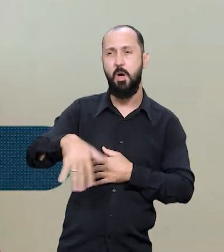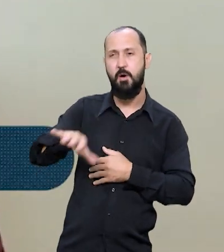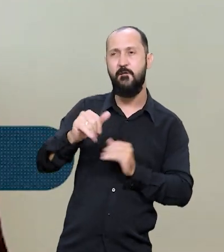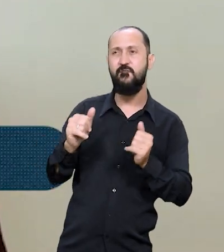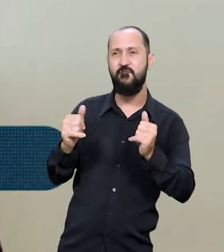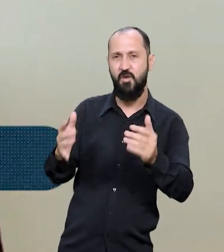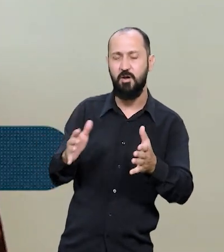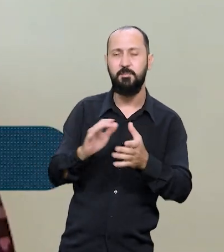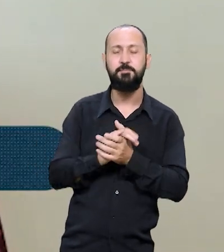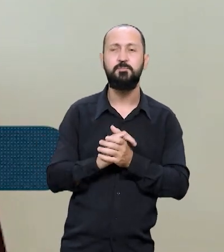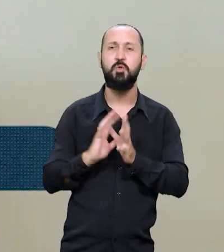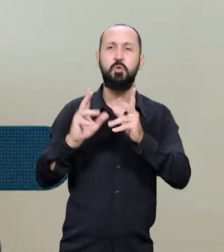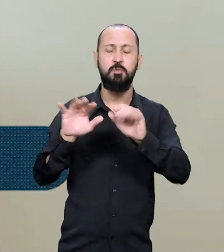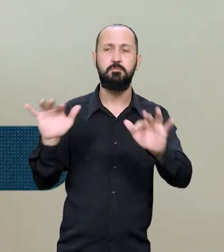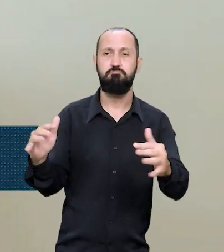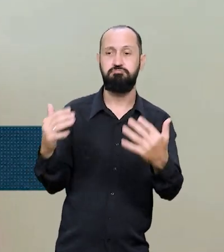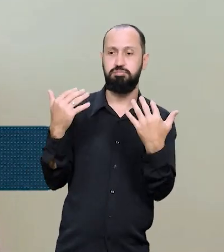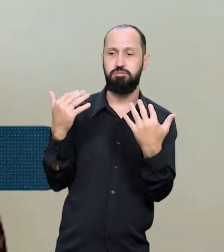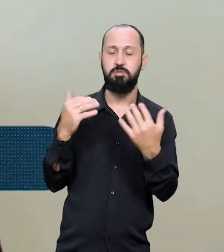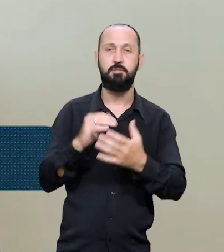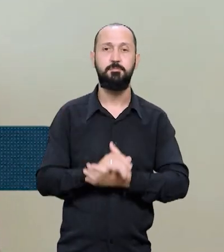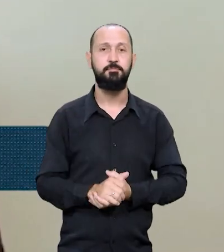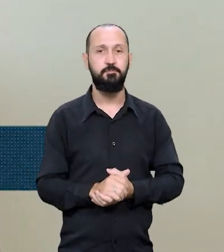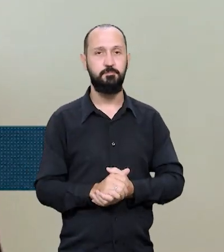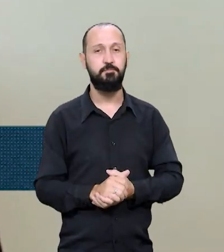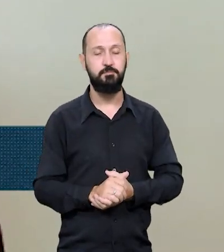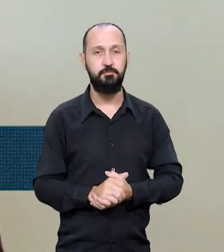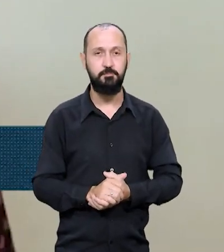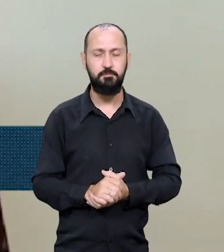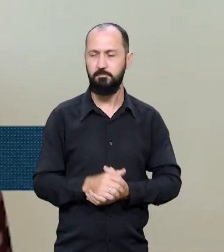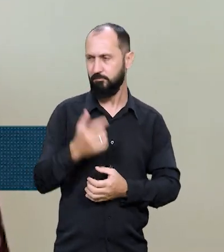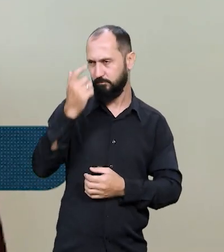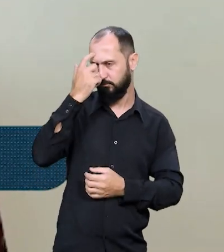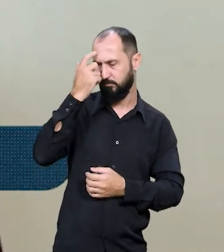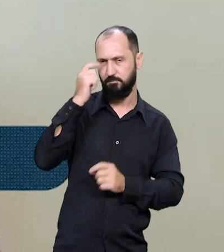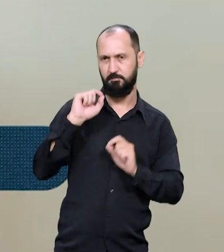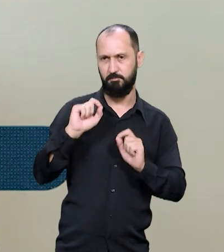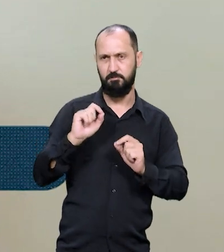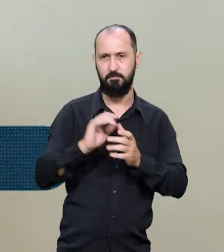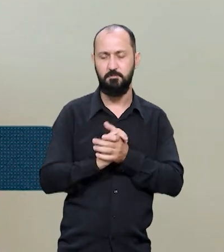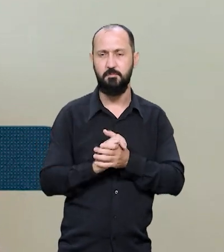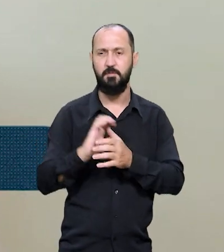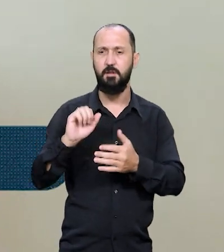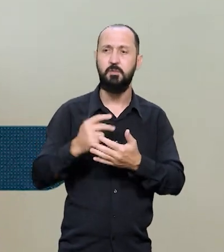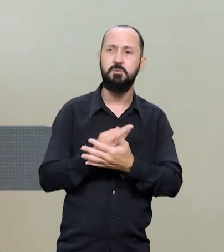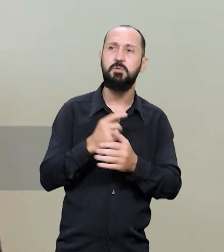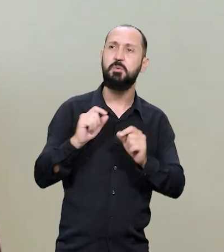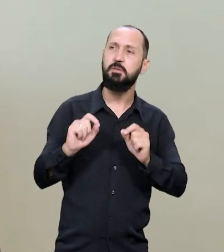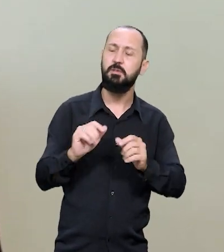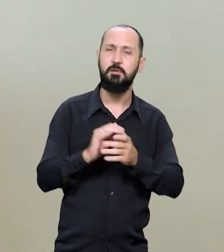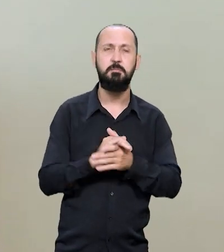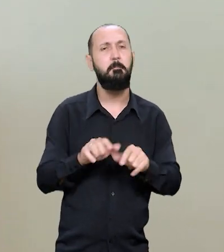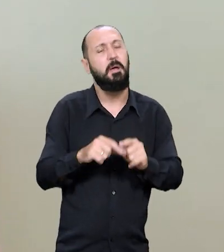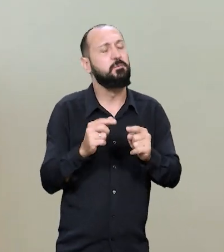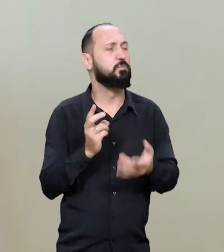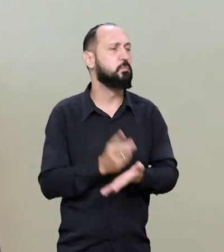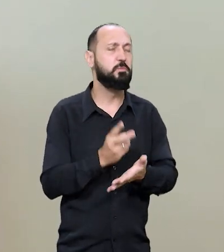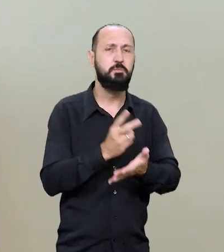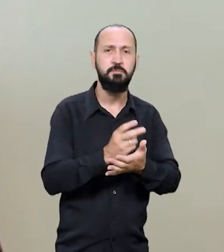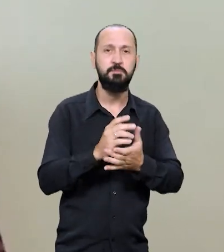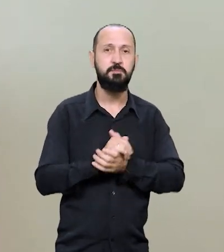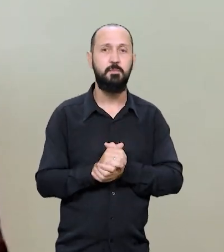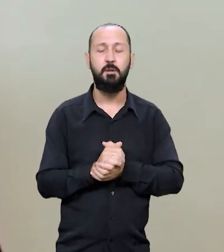pessoas no pátio, uns alunos, e todos olhando para mim. Pensei, ué, o está acontecendo, né? Mas